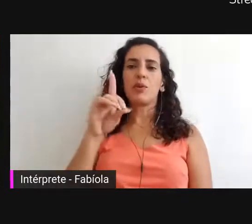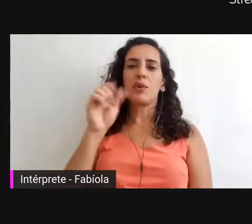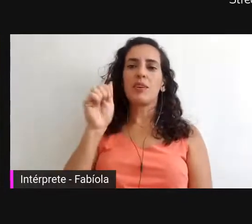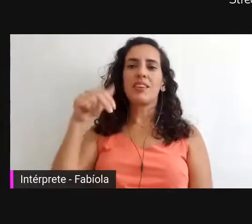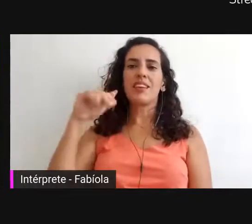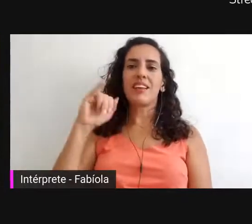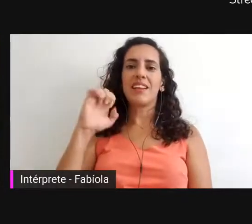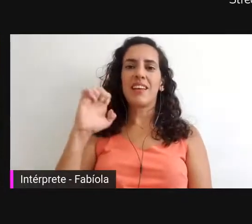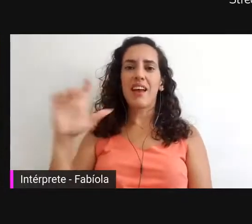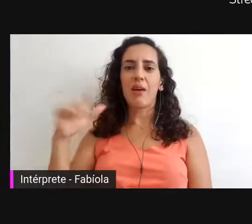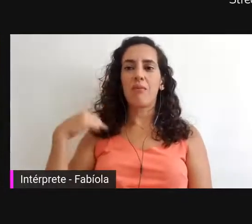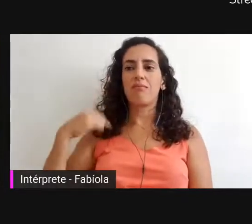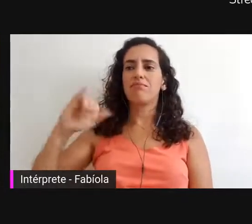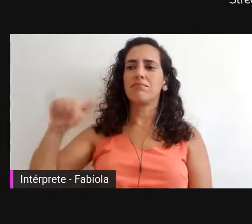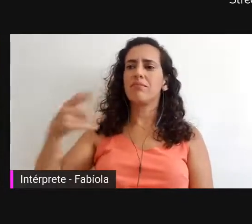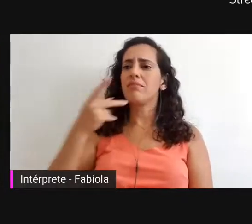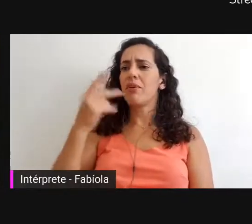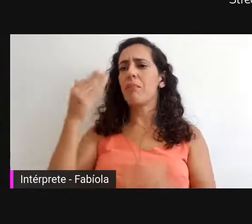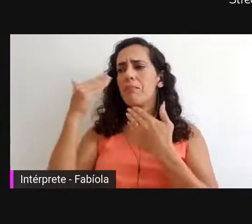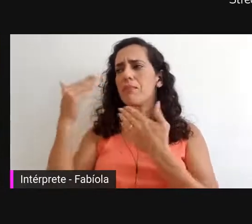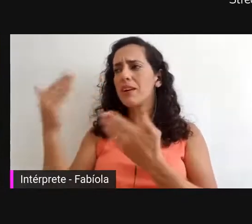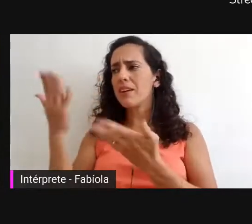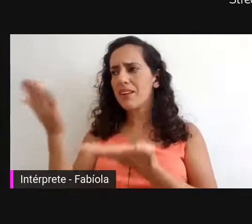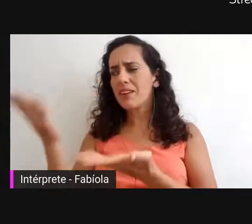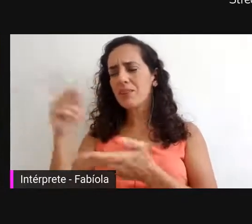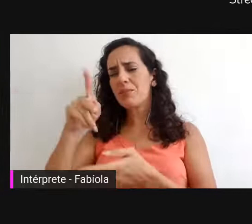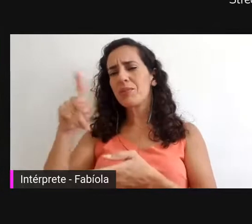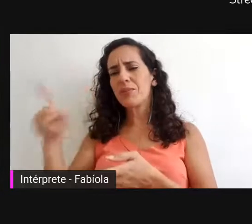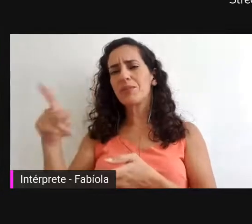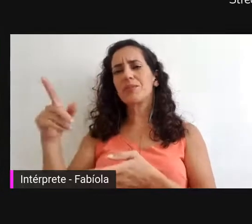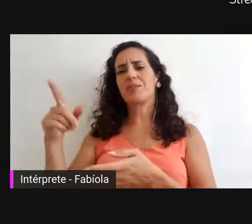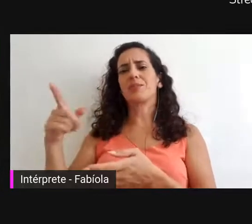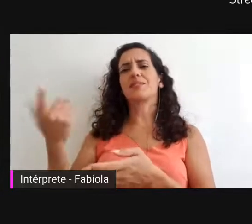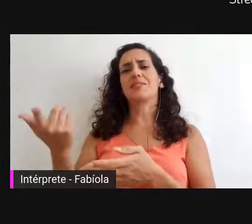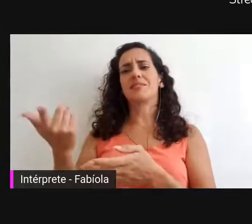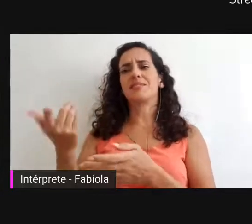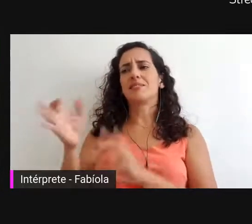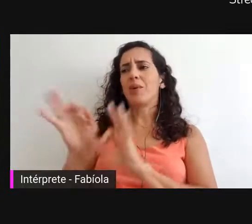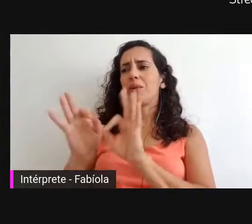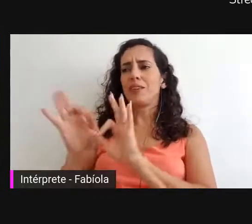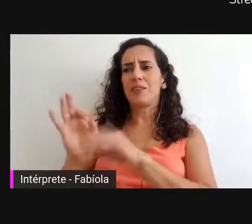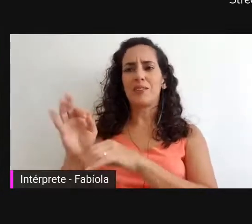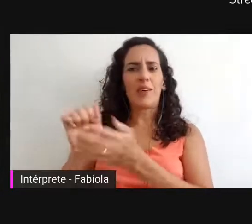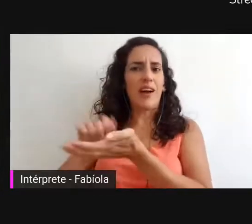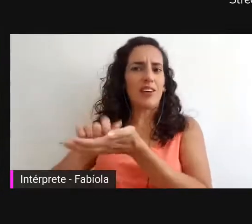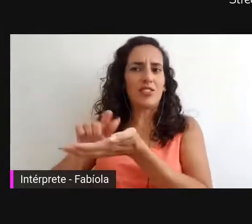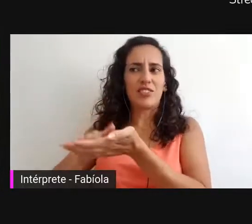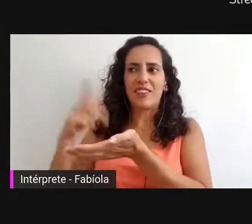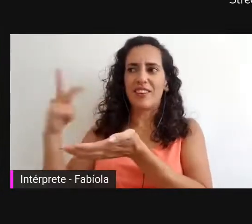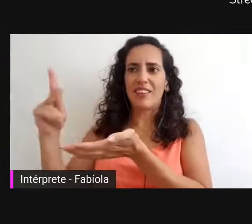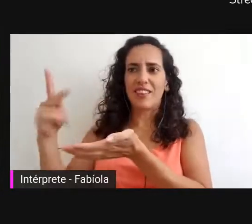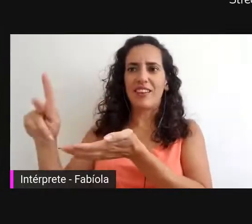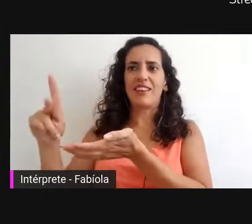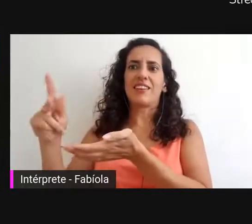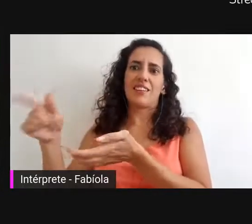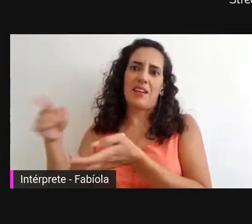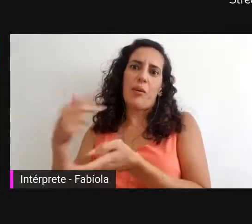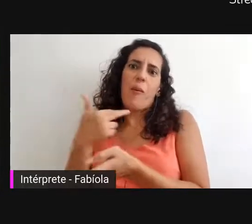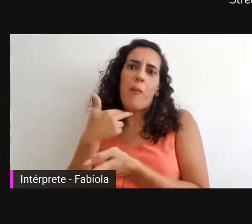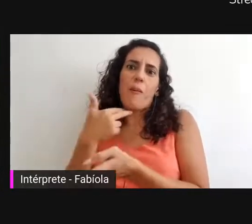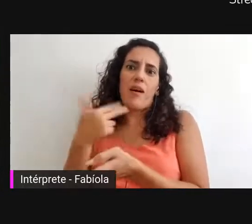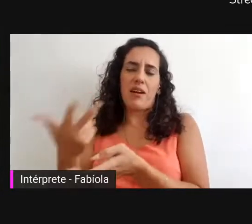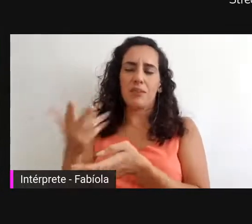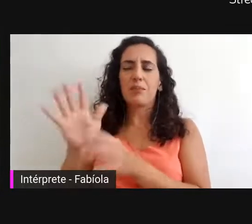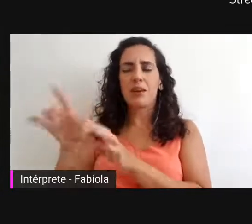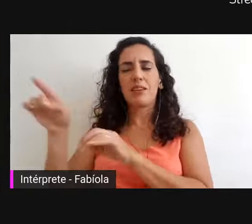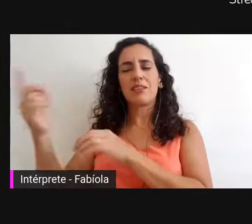agradeço antecipadamente, tirou um tempo de sua agenda, que é bastante ocupada, para vir aqui falar conosco, né,